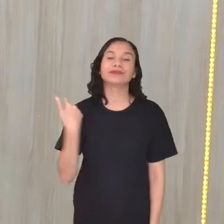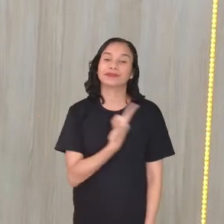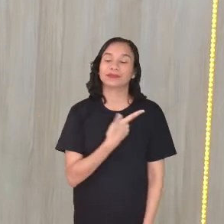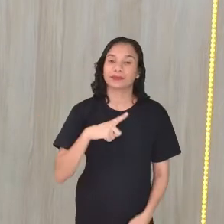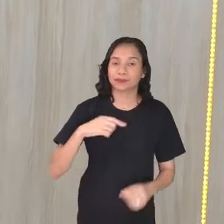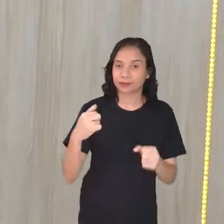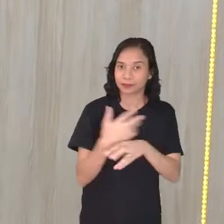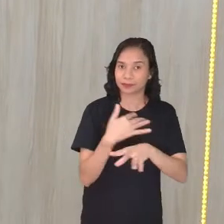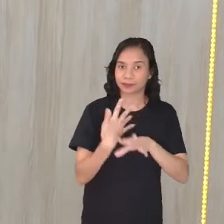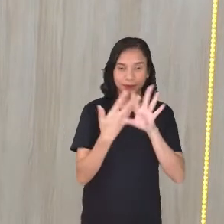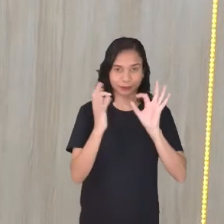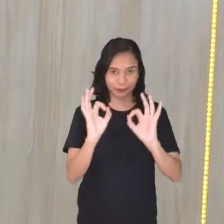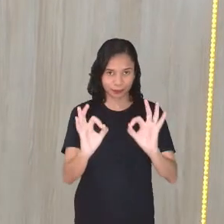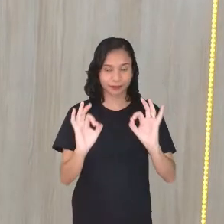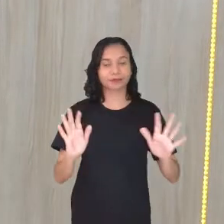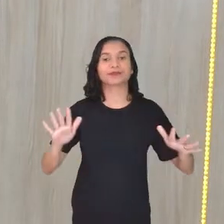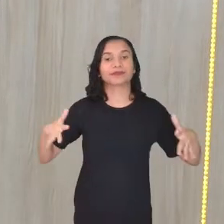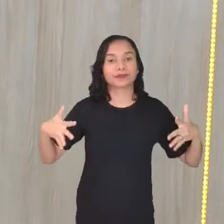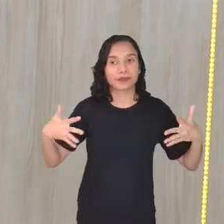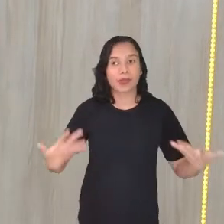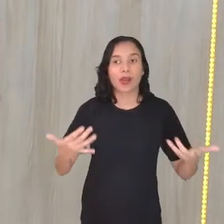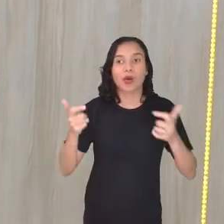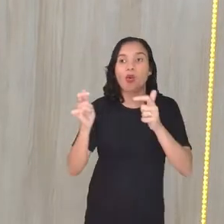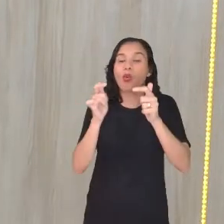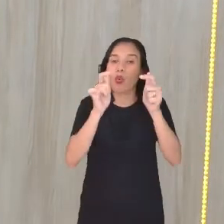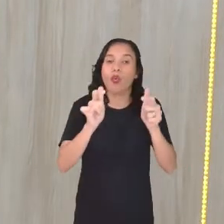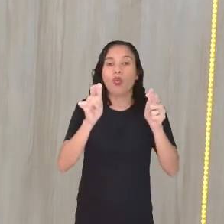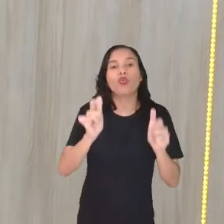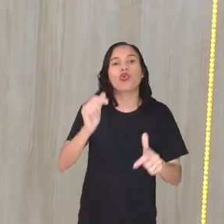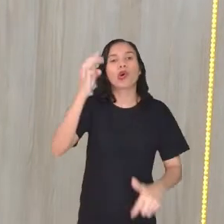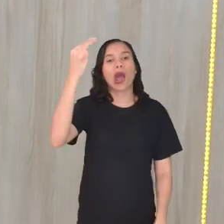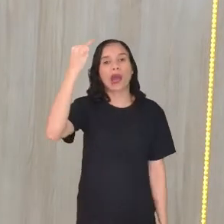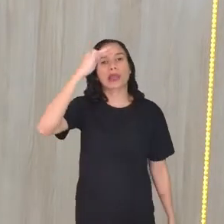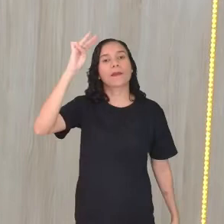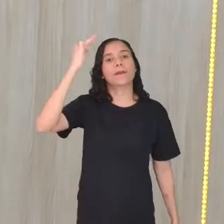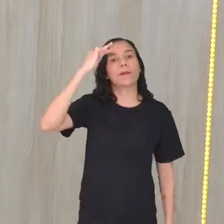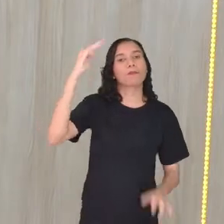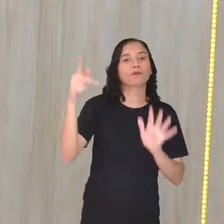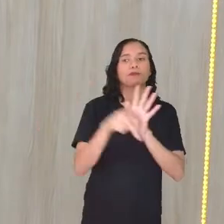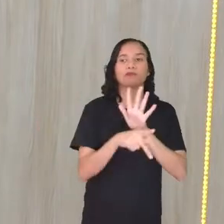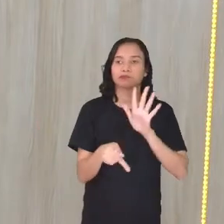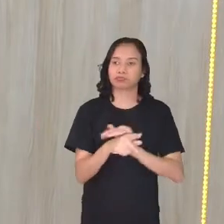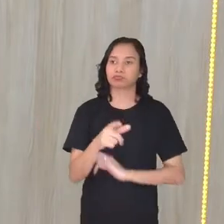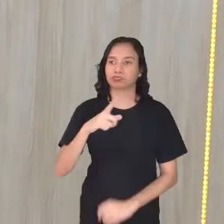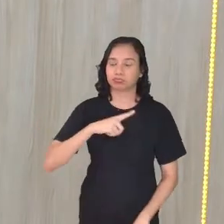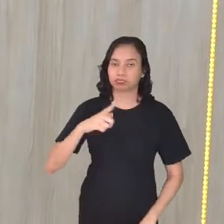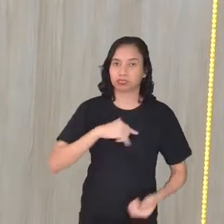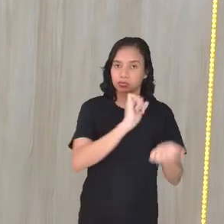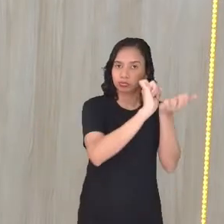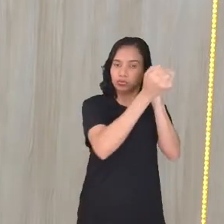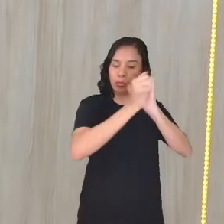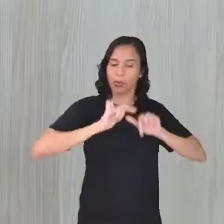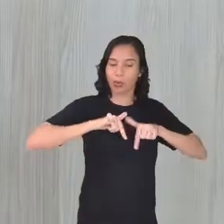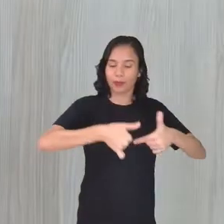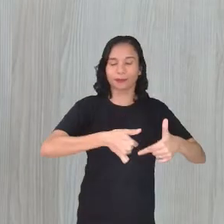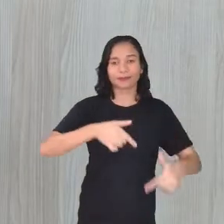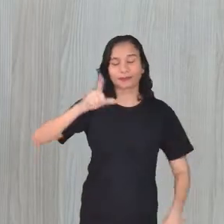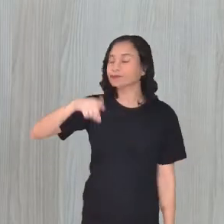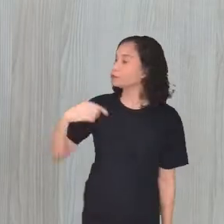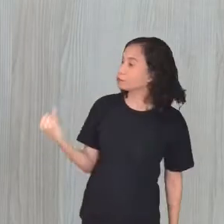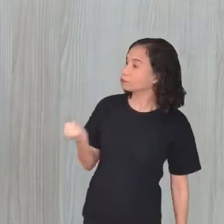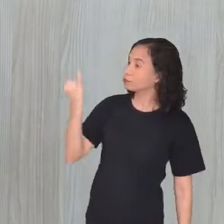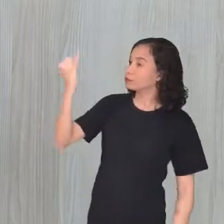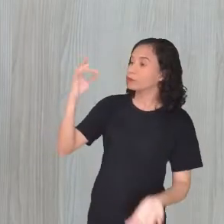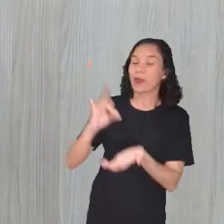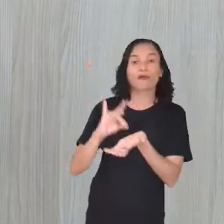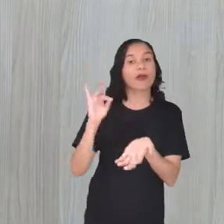cidade, certo? Então, lugares de memória da escravidão e resistência desses... E é bem importante isso, né,